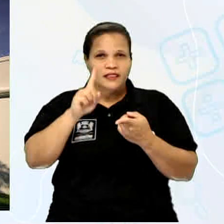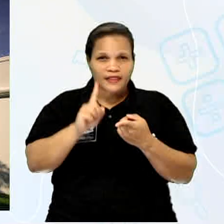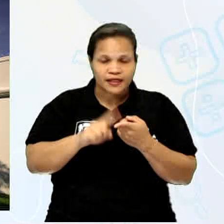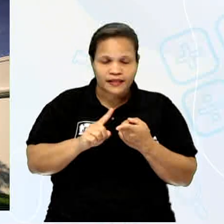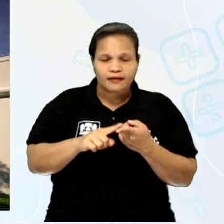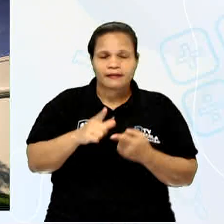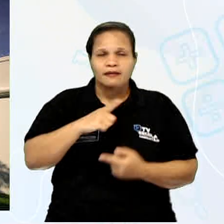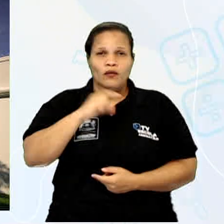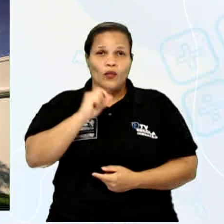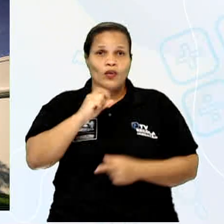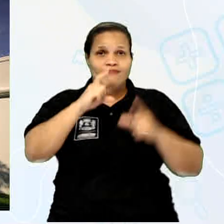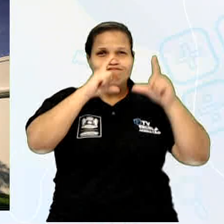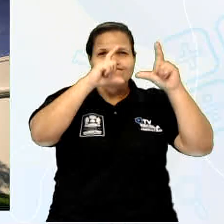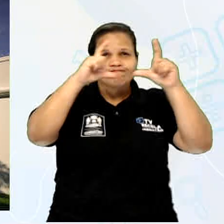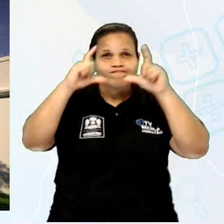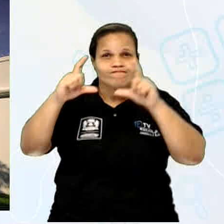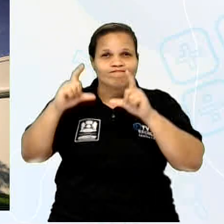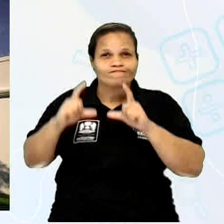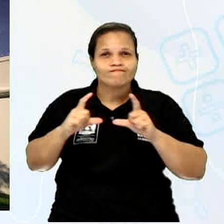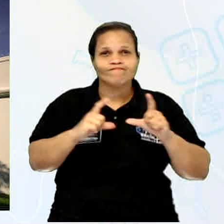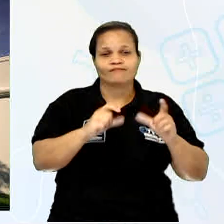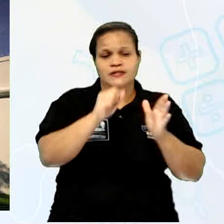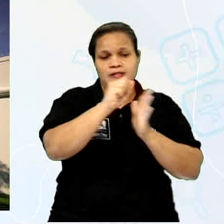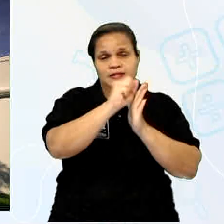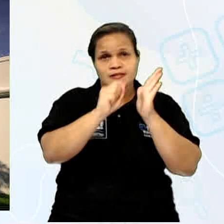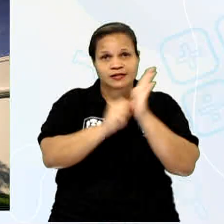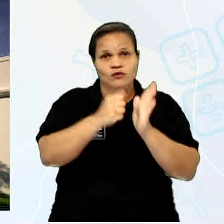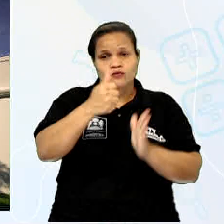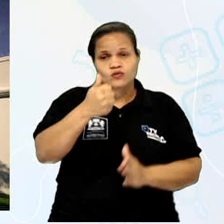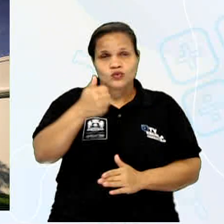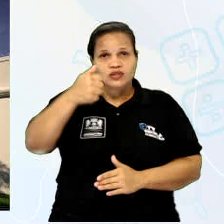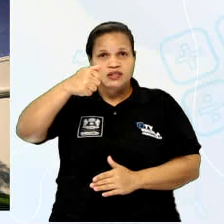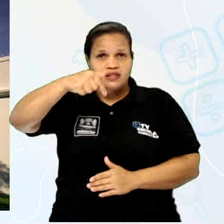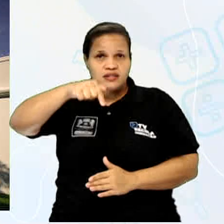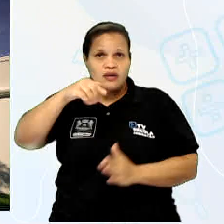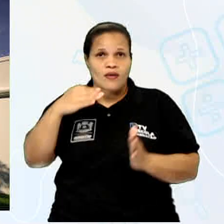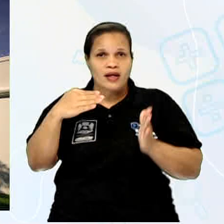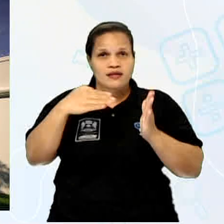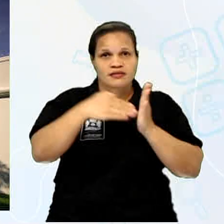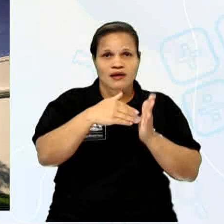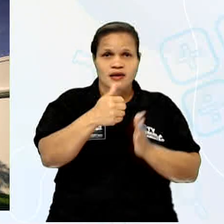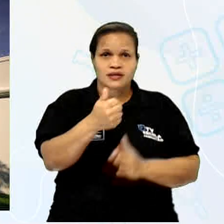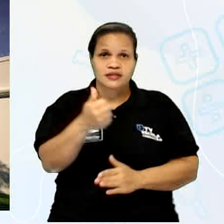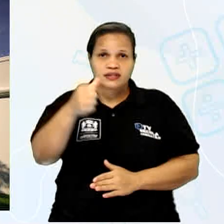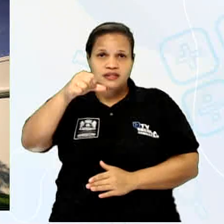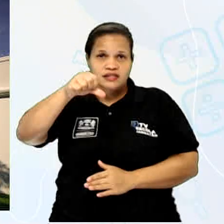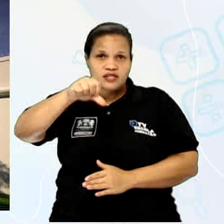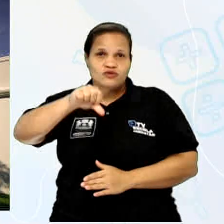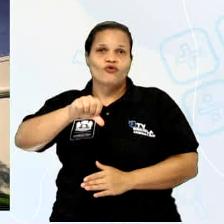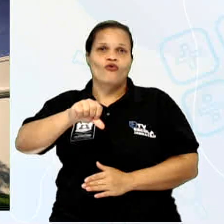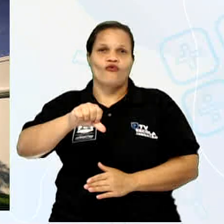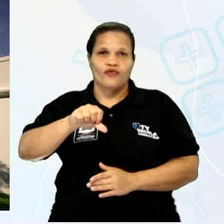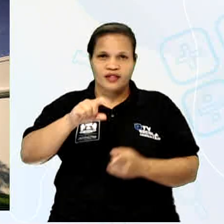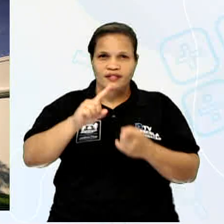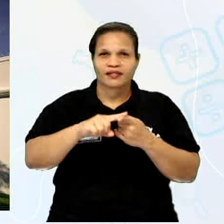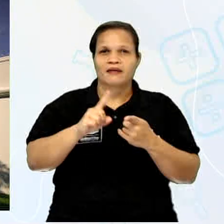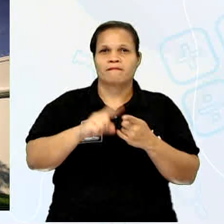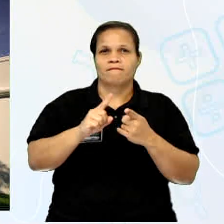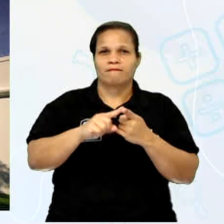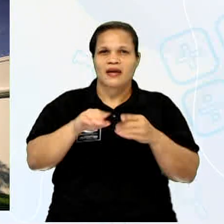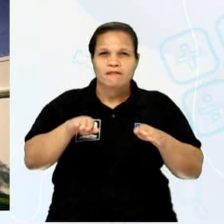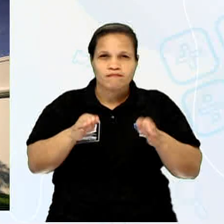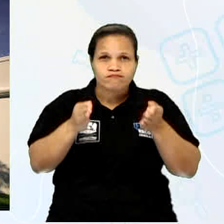XVII ou ao XIX. Imagem de santos pertencente à Igreja dos